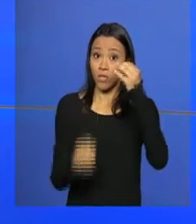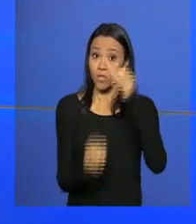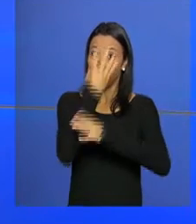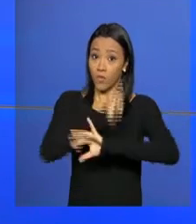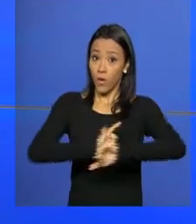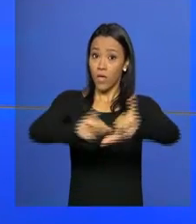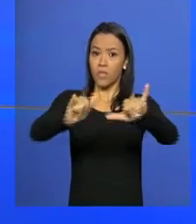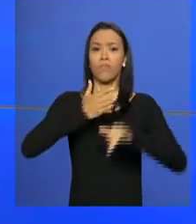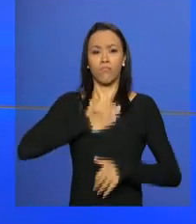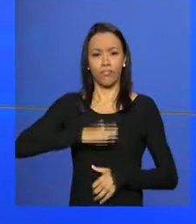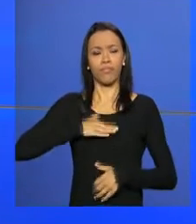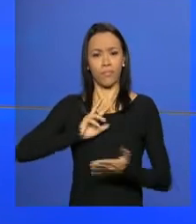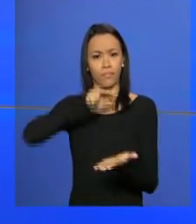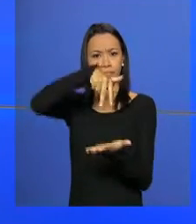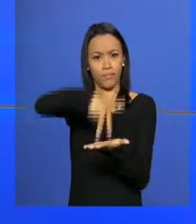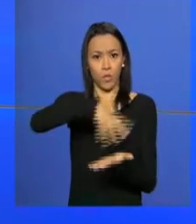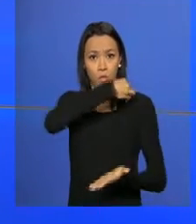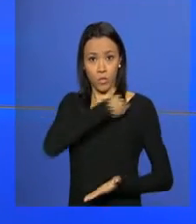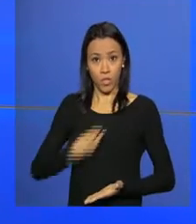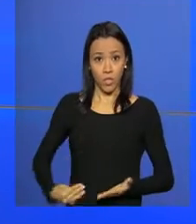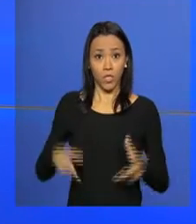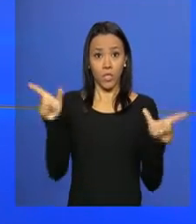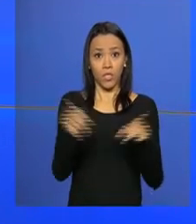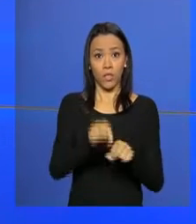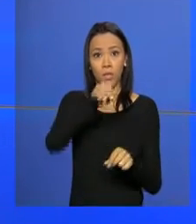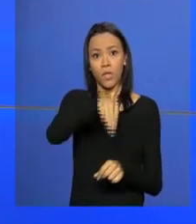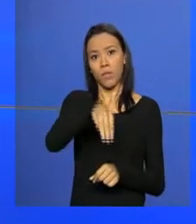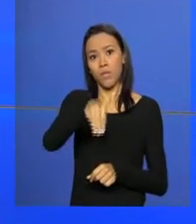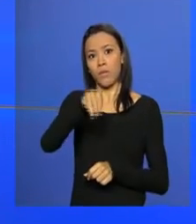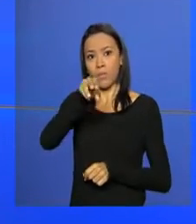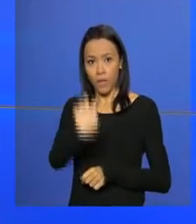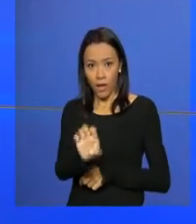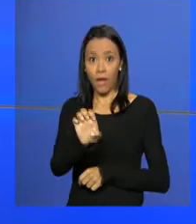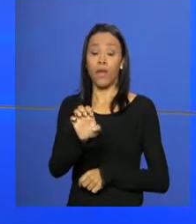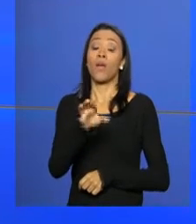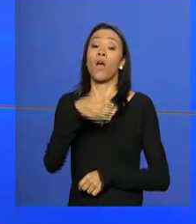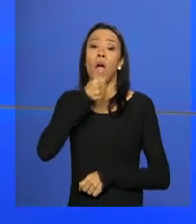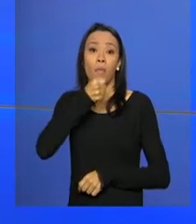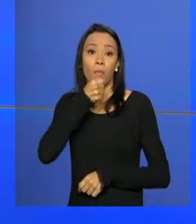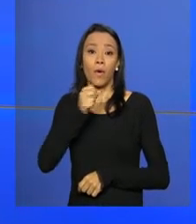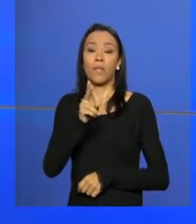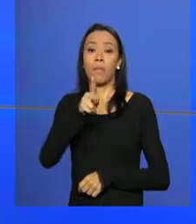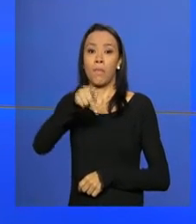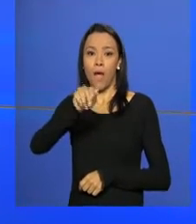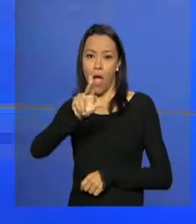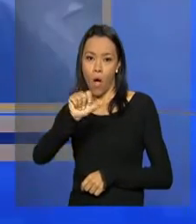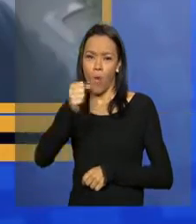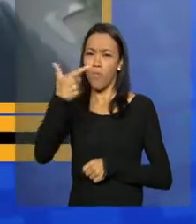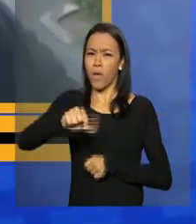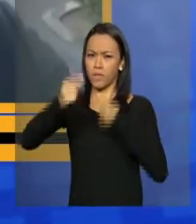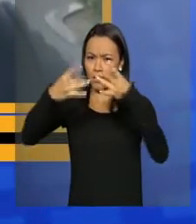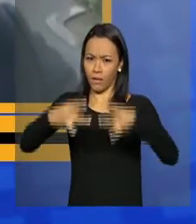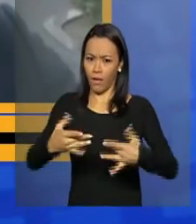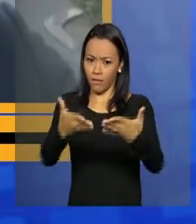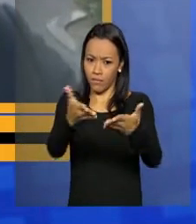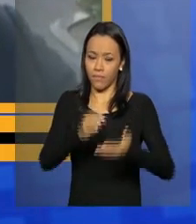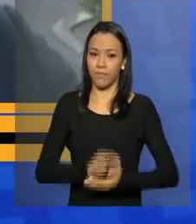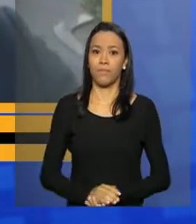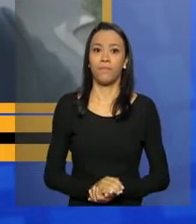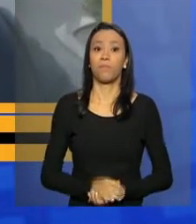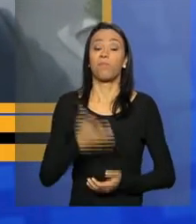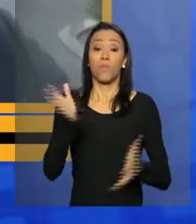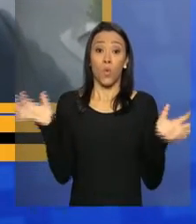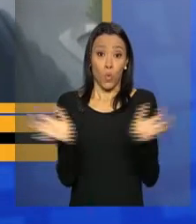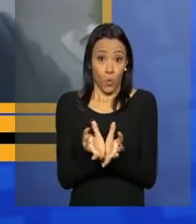com a presença do ministro de Minas e Energia. O repórter Paulo Lassalva está no local e tem os detalhes. A equipe da